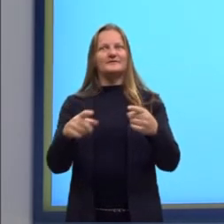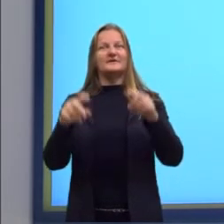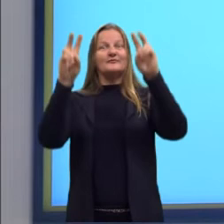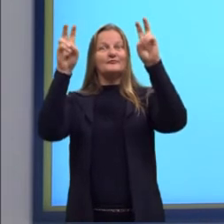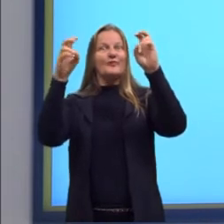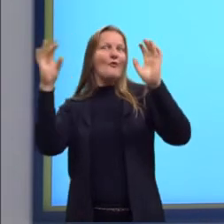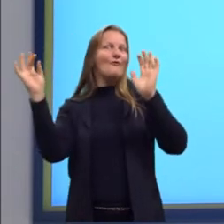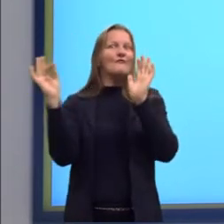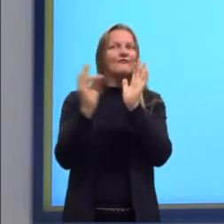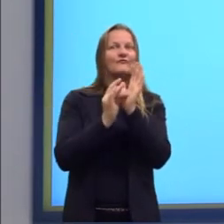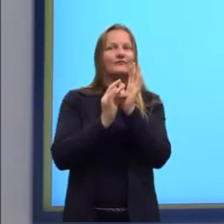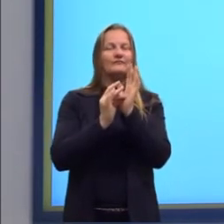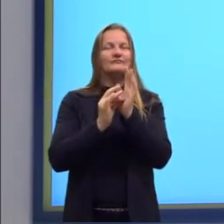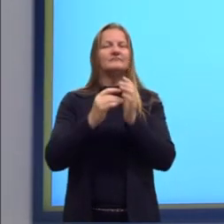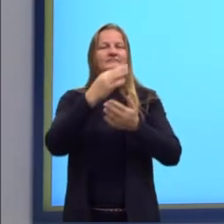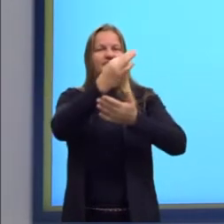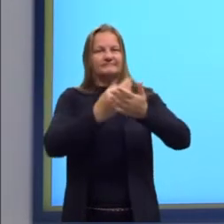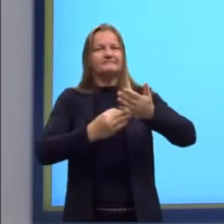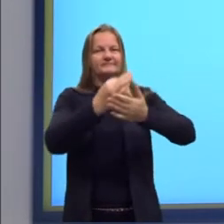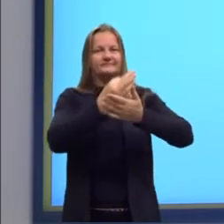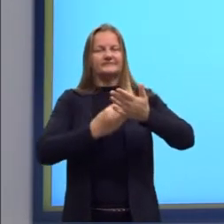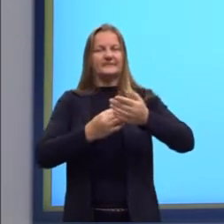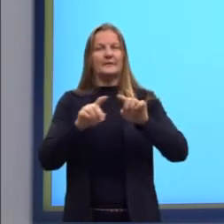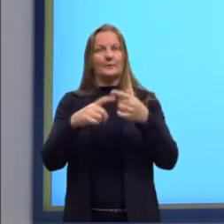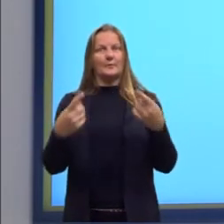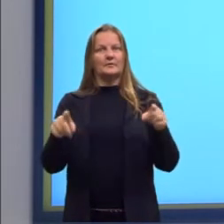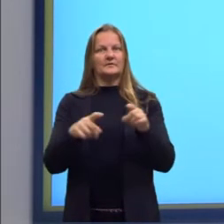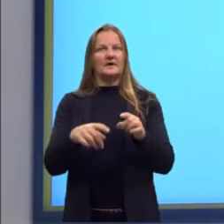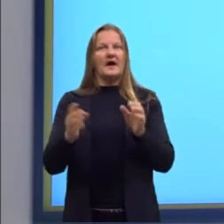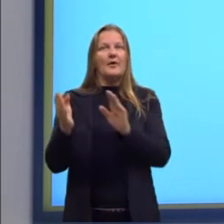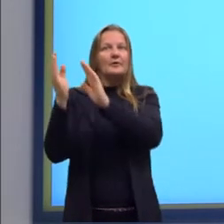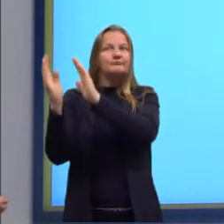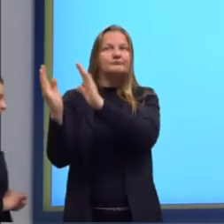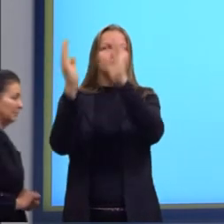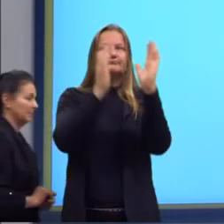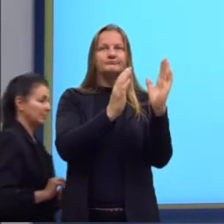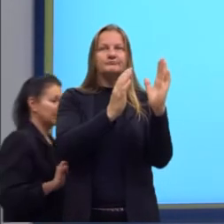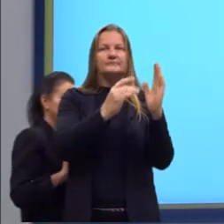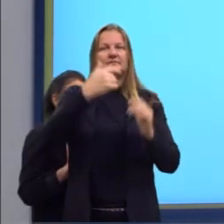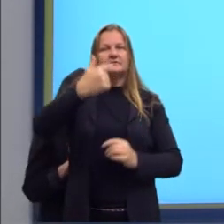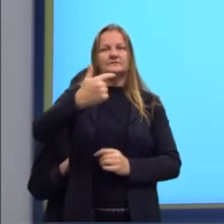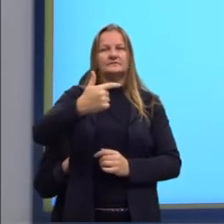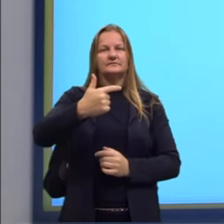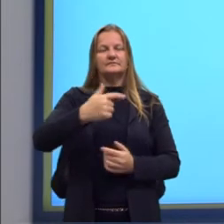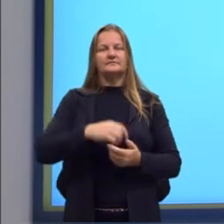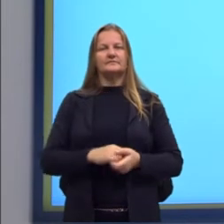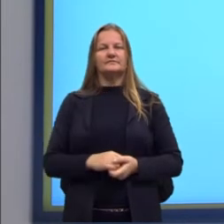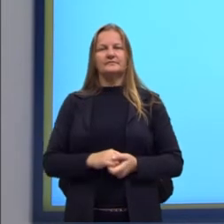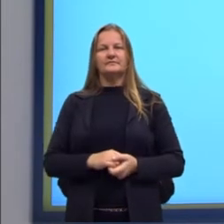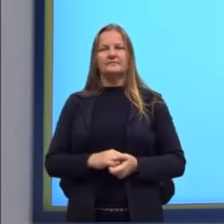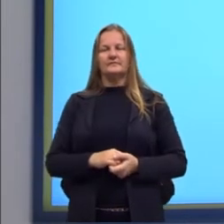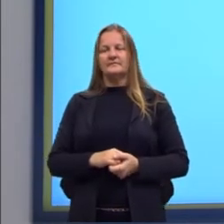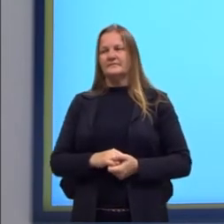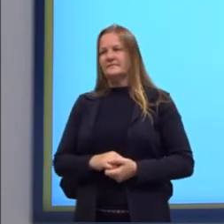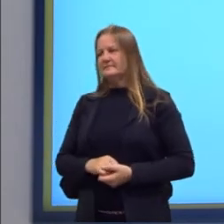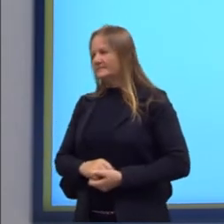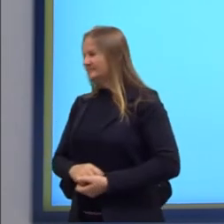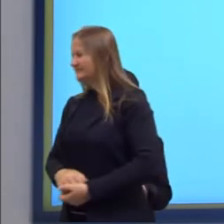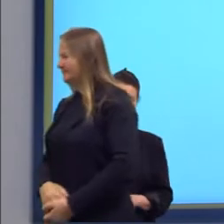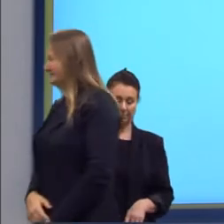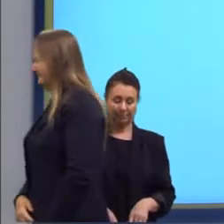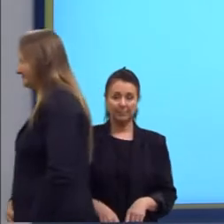Título, texto original aí. Vamos olhar a segunda, que se chama também Mulheres,